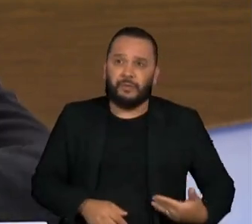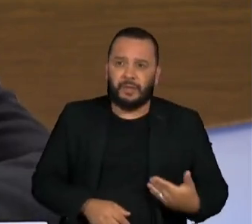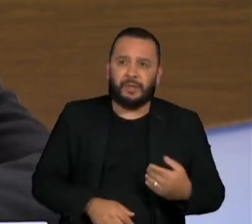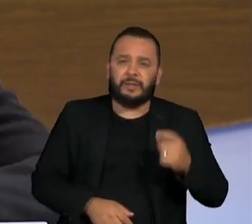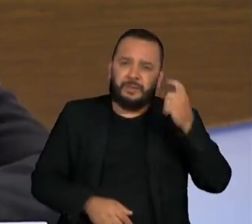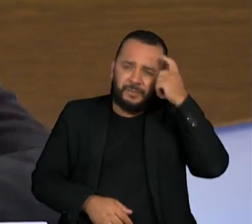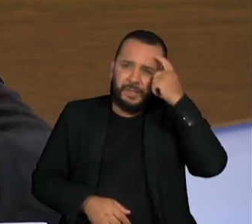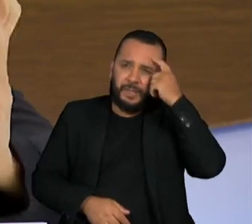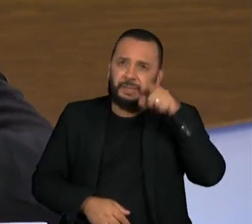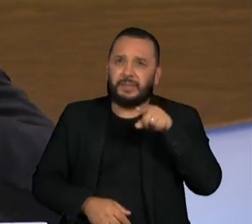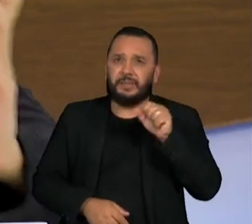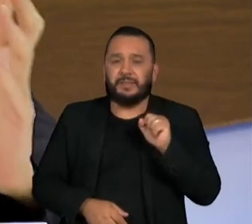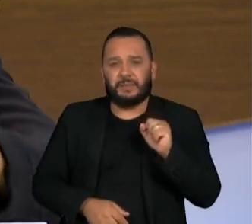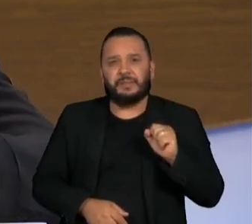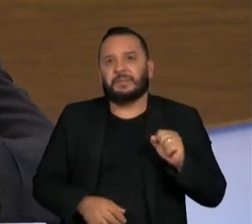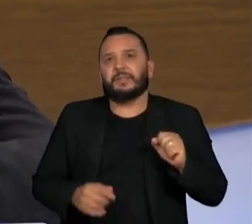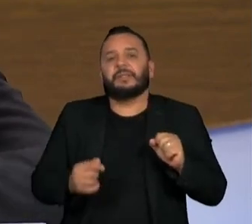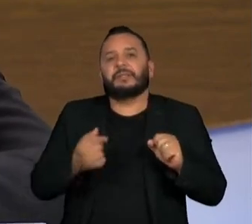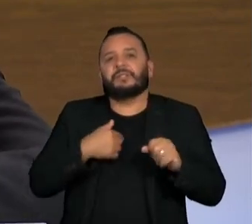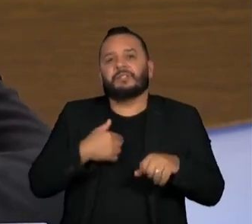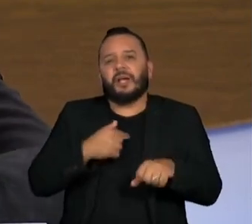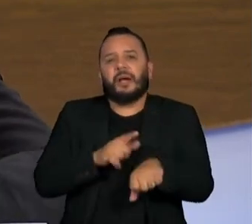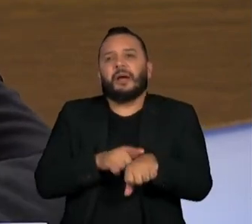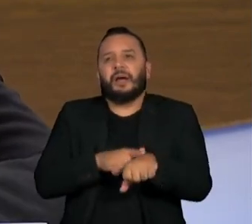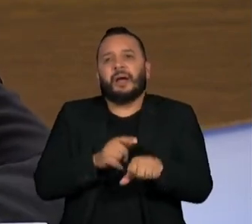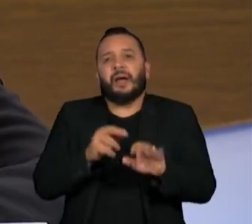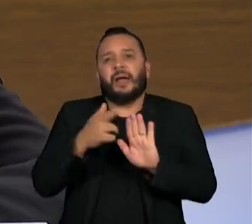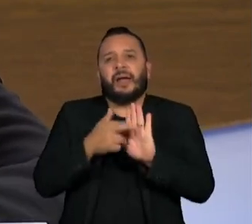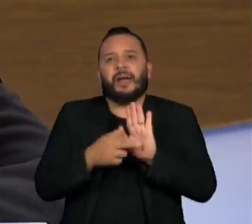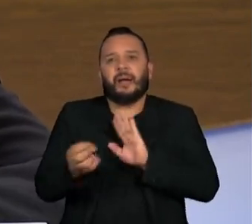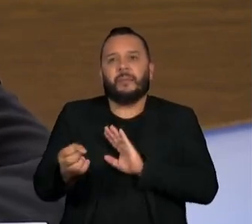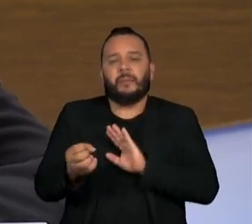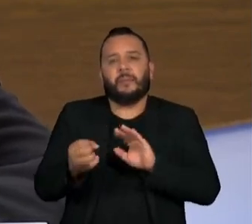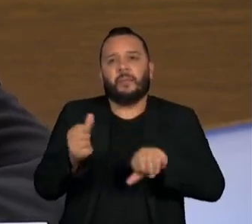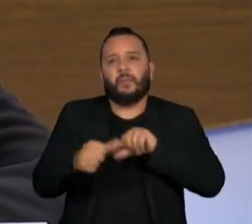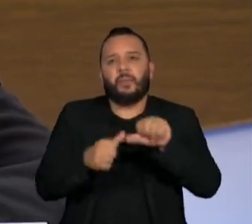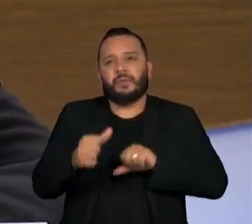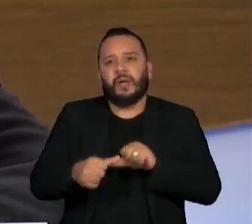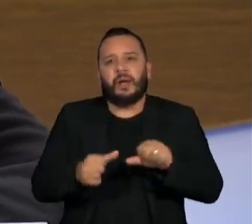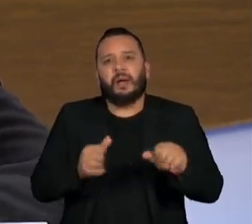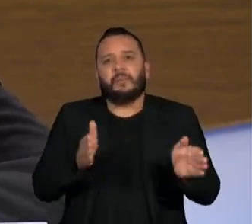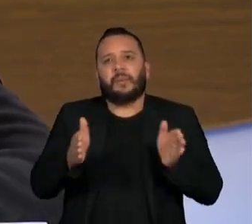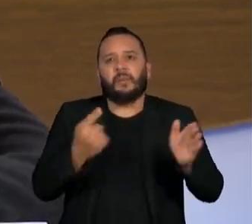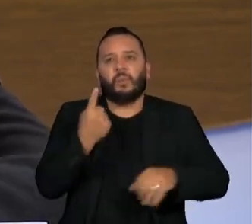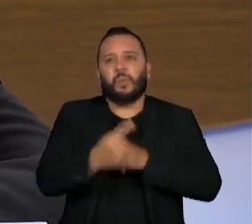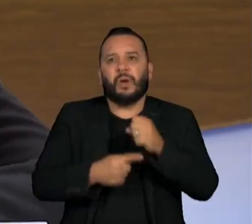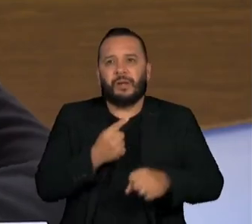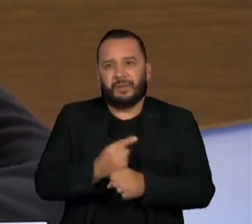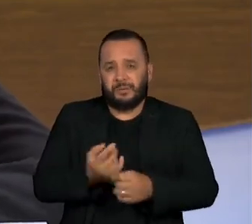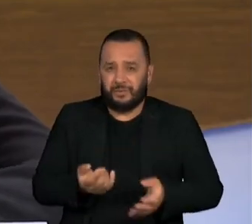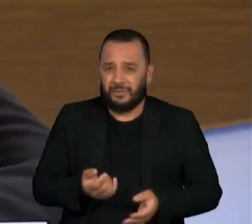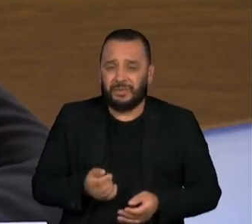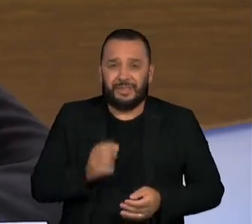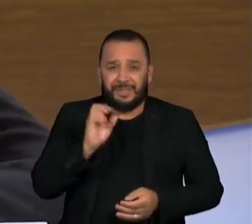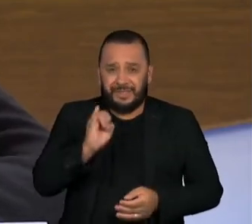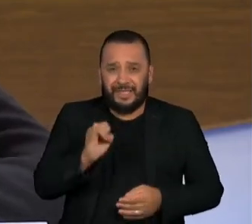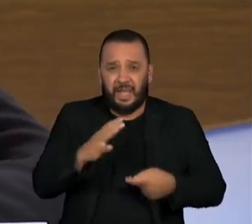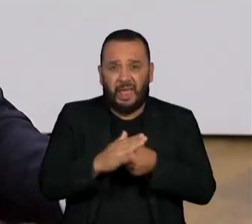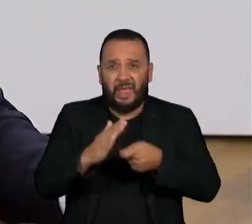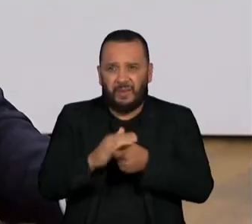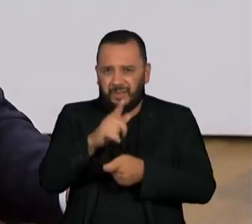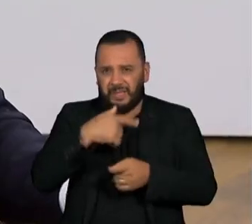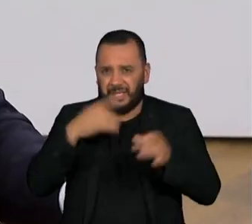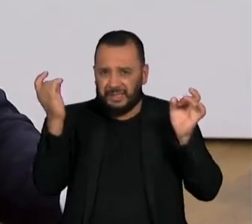pode, quem sabe, reduzir o mandado para um ano, que seria mudar a regra no meio do jogo. Se houver uma pressão muito grande, o senhor sai?